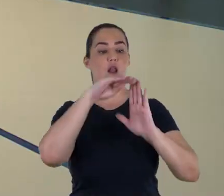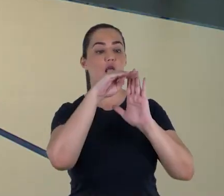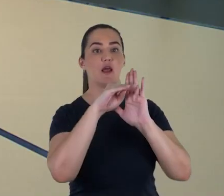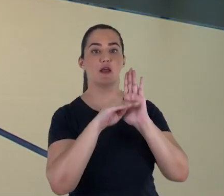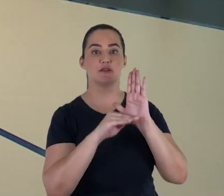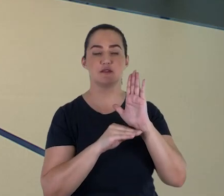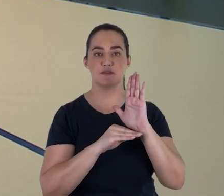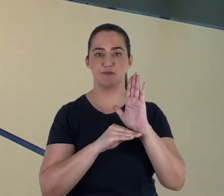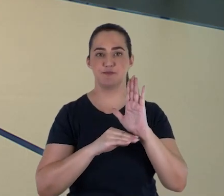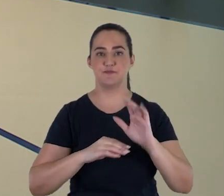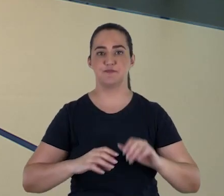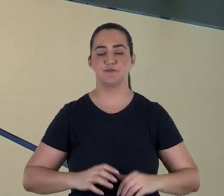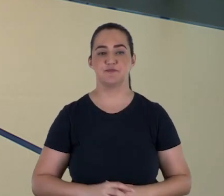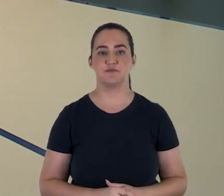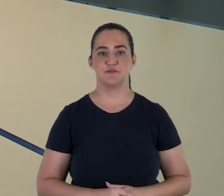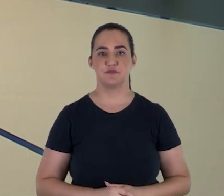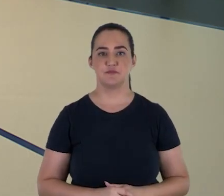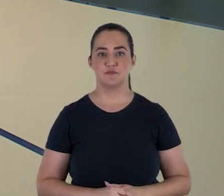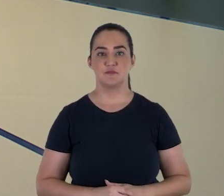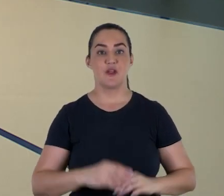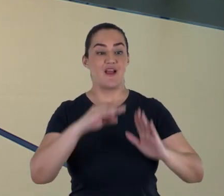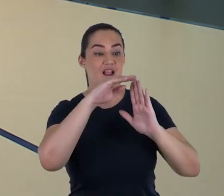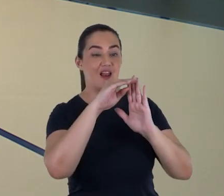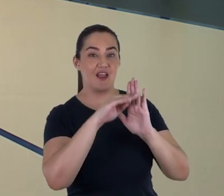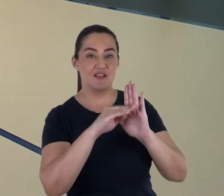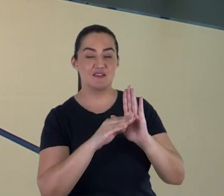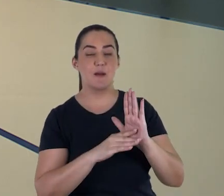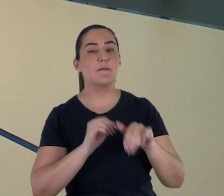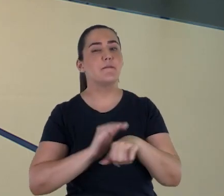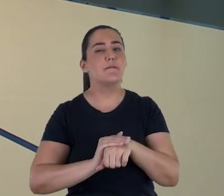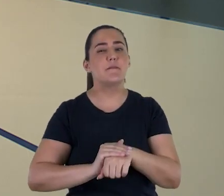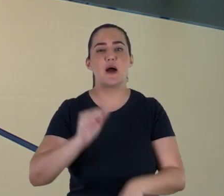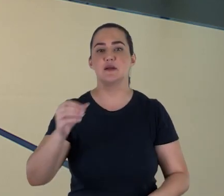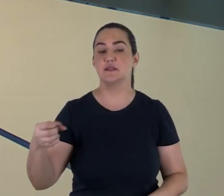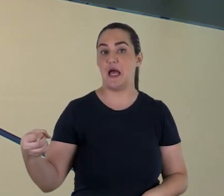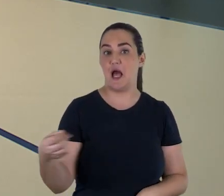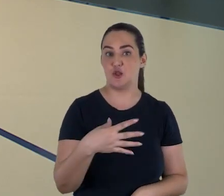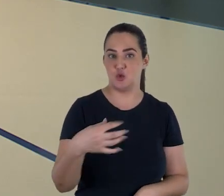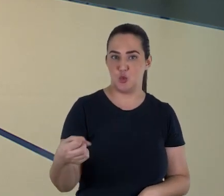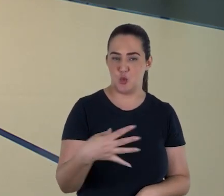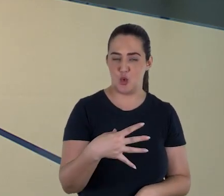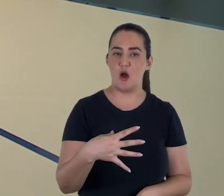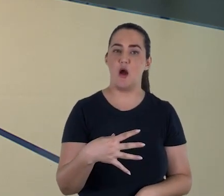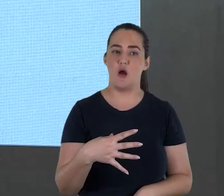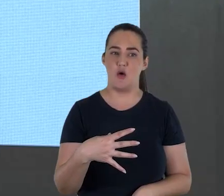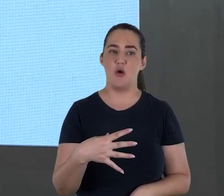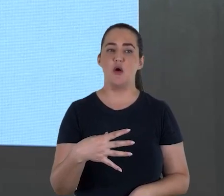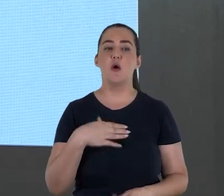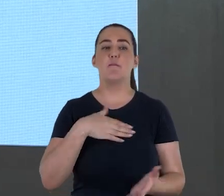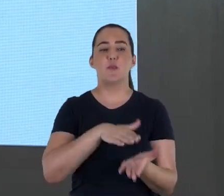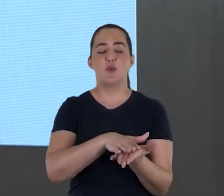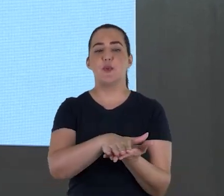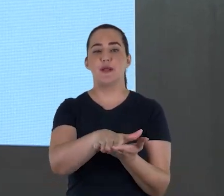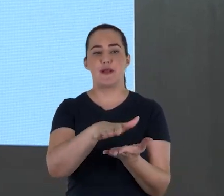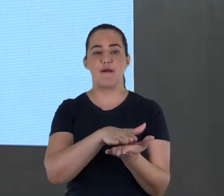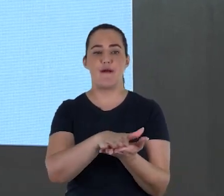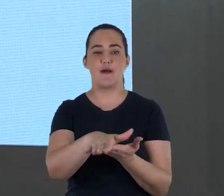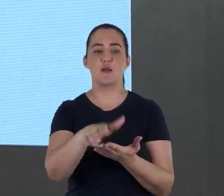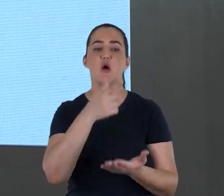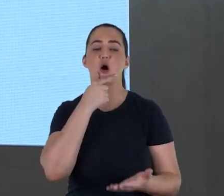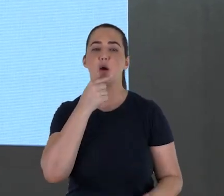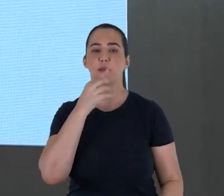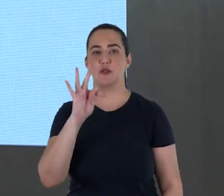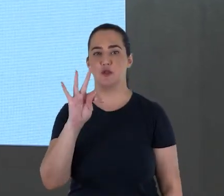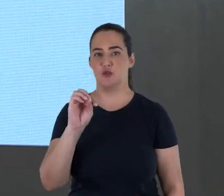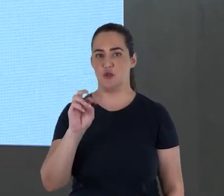dos manuscritos de Qumran. Na verdade, a lista mais atual que nós temos dos manuscritos do Mar Morto foi publicada por Emmanuel